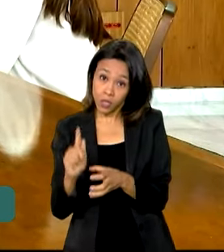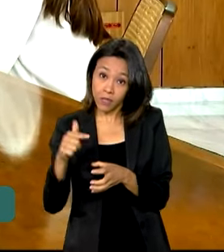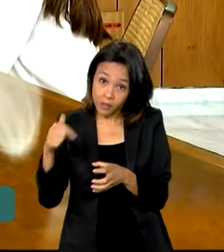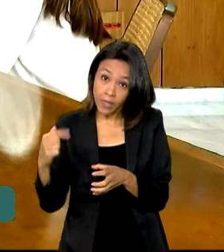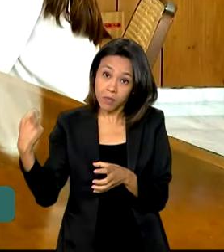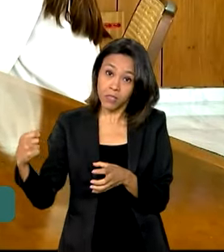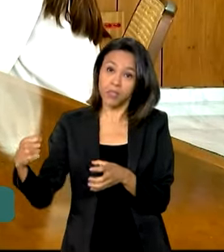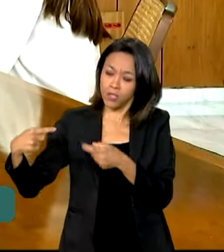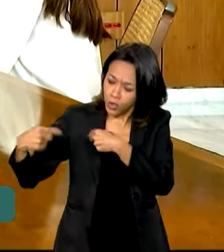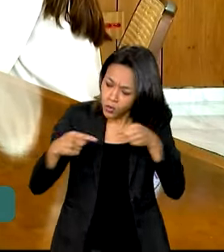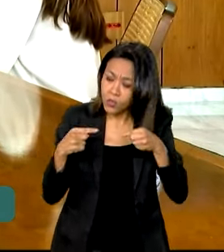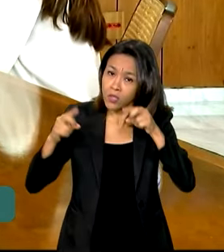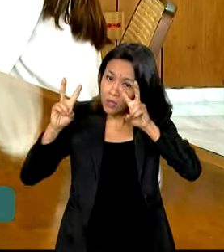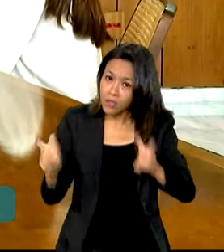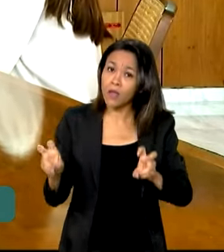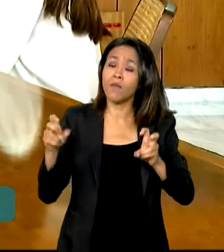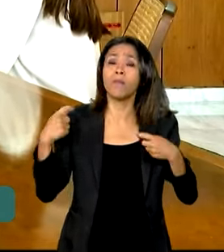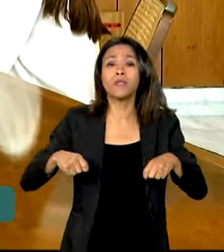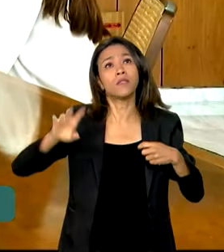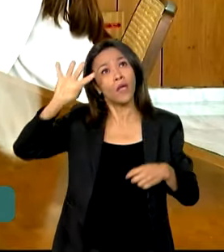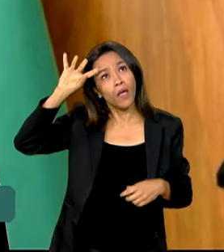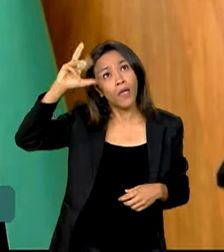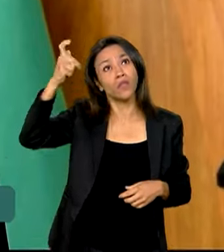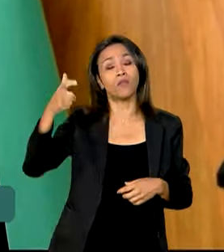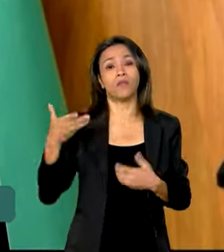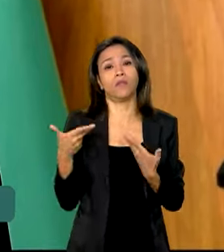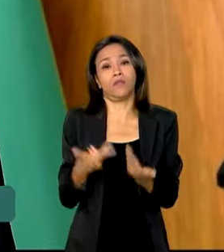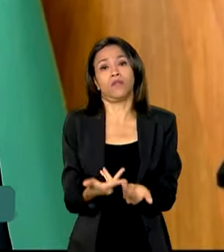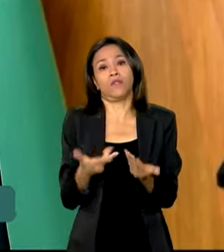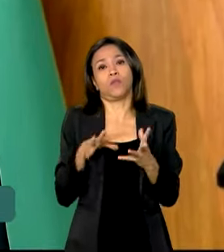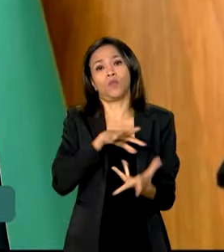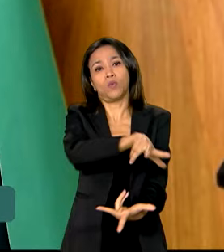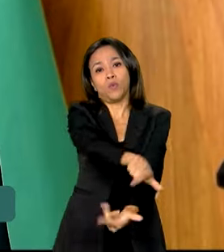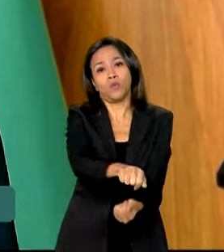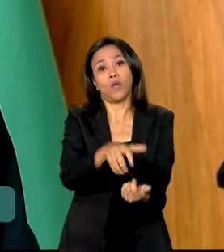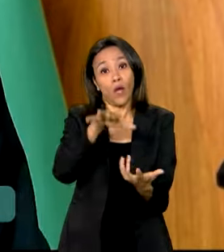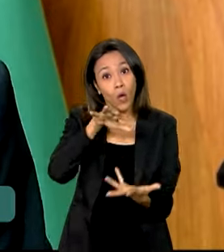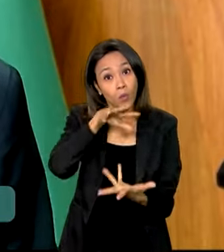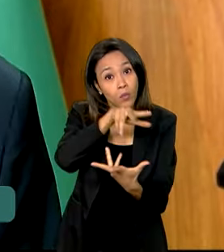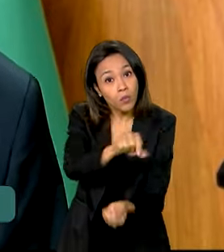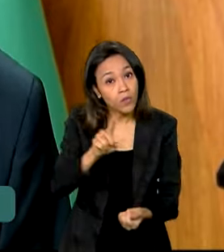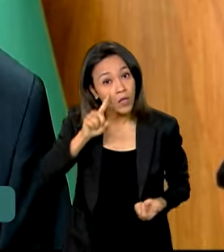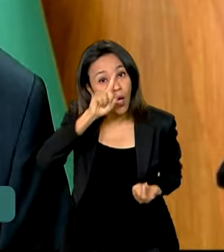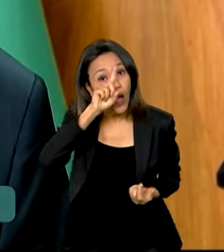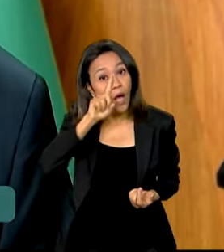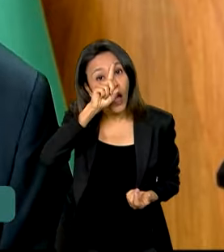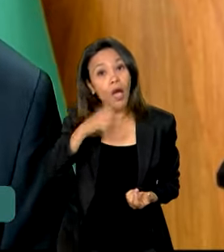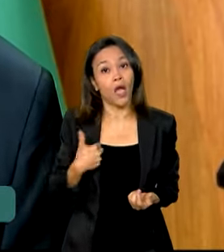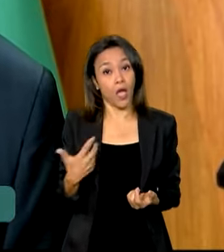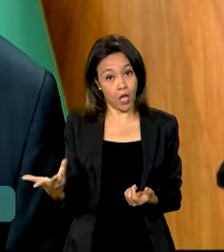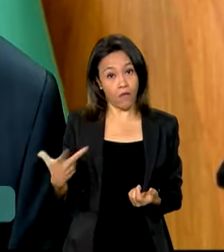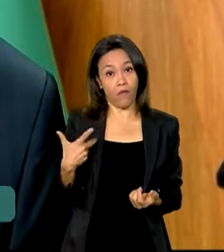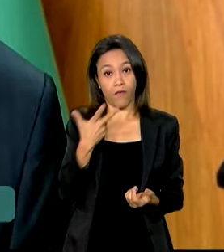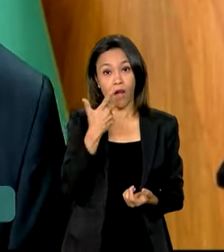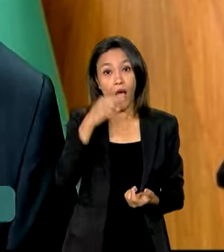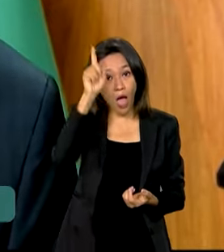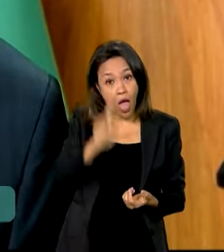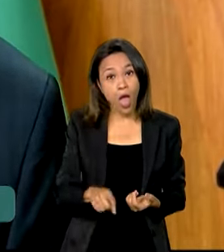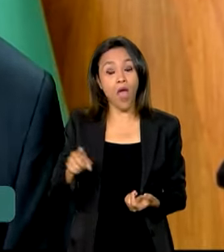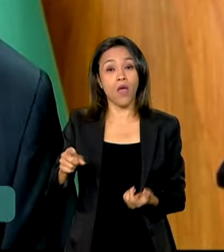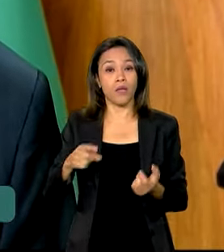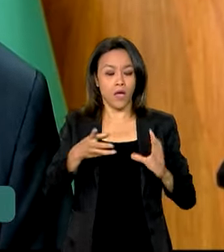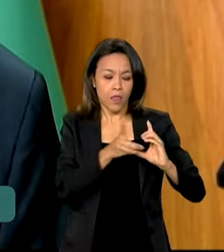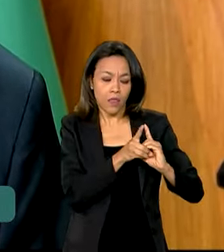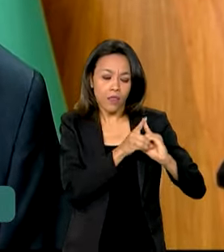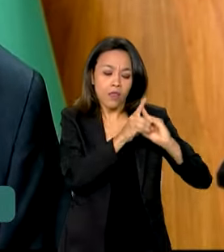sabe, porque é preciso uma saída coletiva para o mundo. É o mundo que está em risco. Aliás, eu vou dizer para você, é a democracia